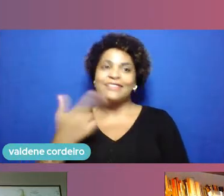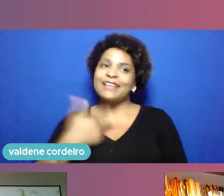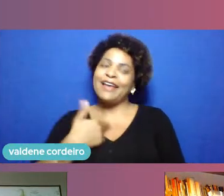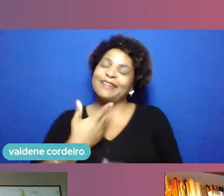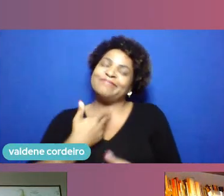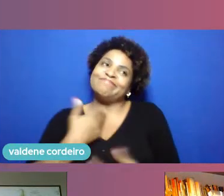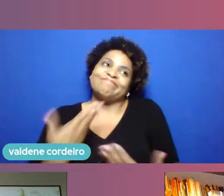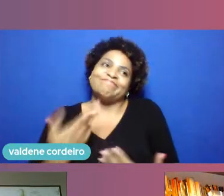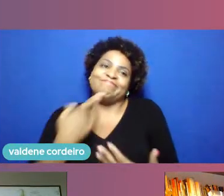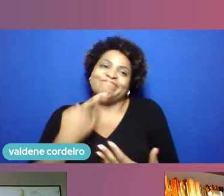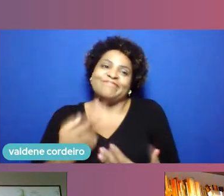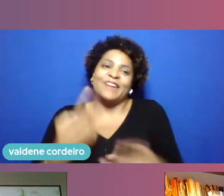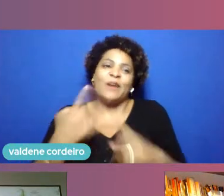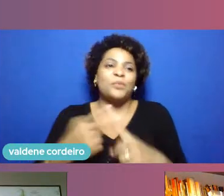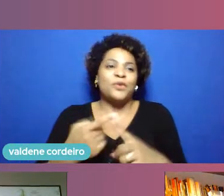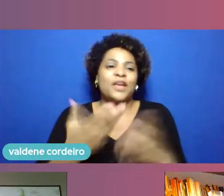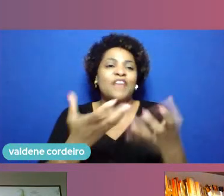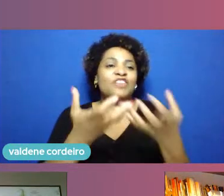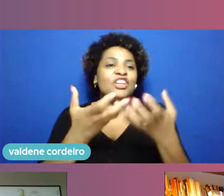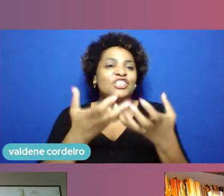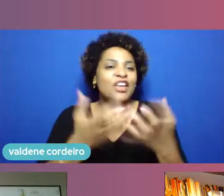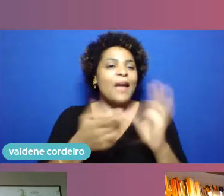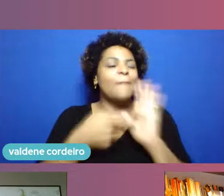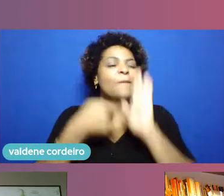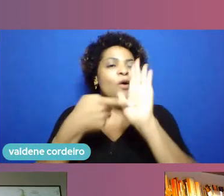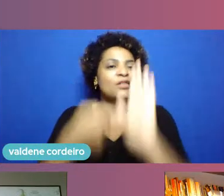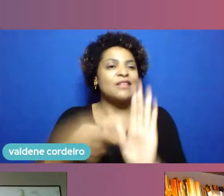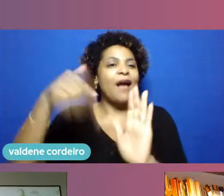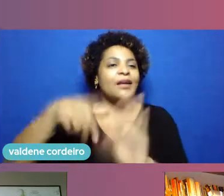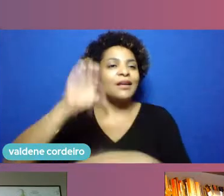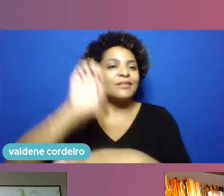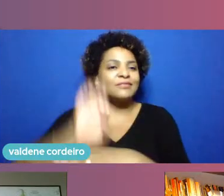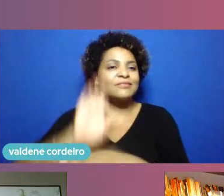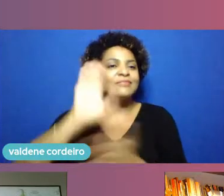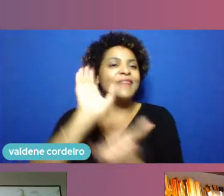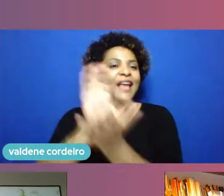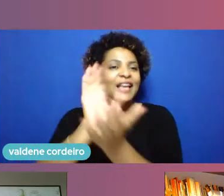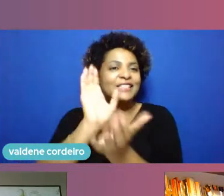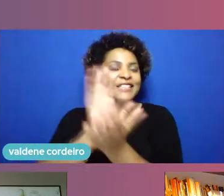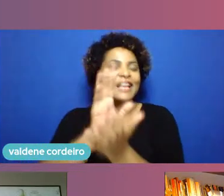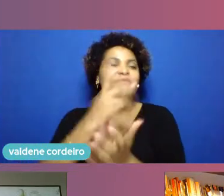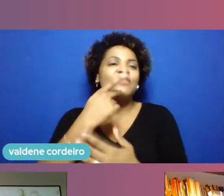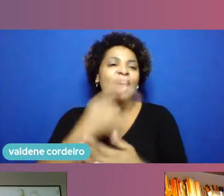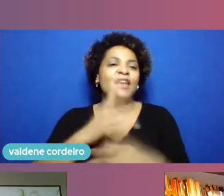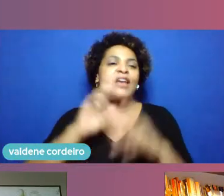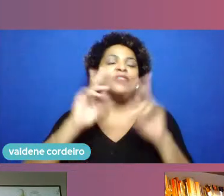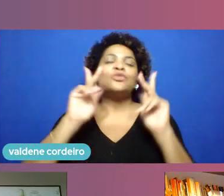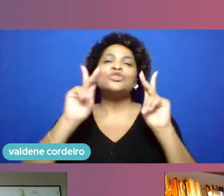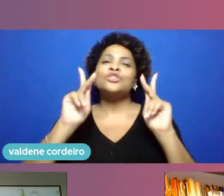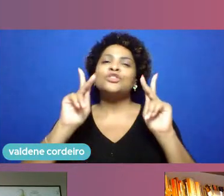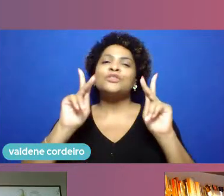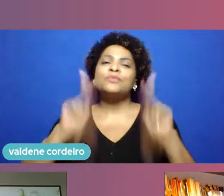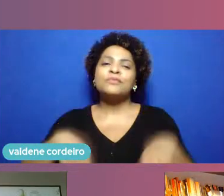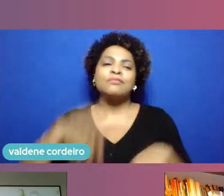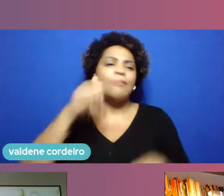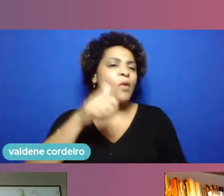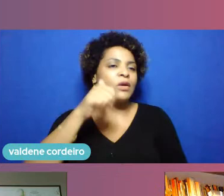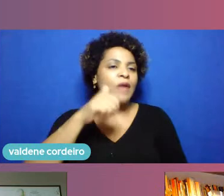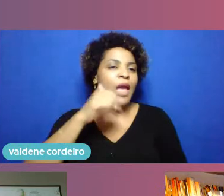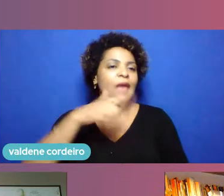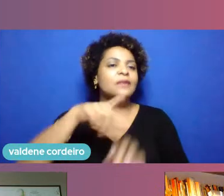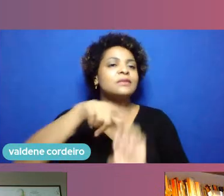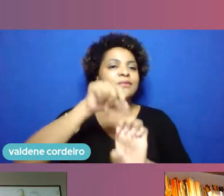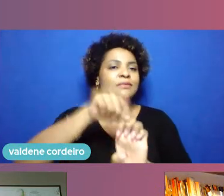mapa do mundo falando do empreendedorismo feminino não me deixa mais do que orgulhosa e nasce dentro do projeto do